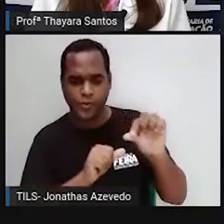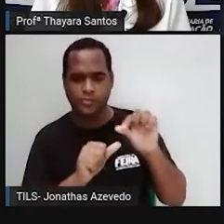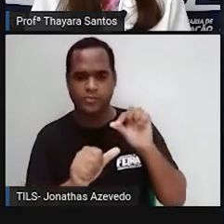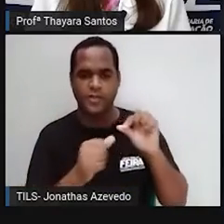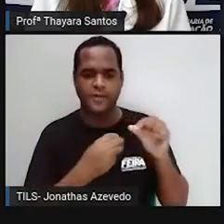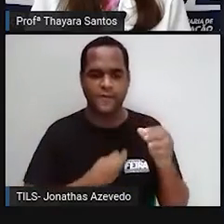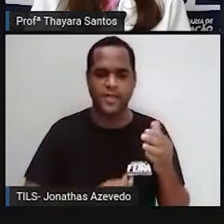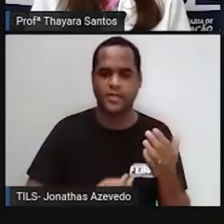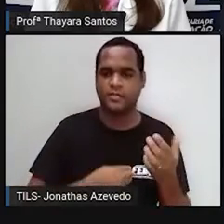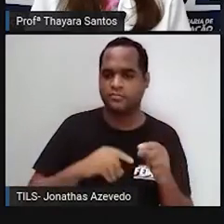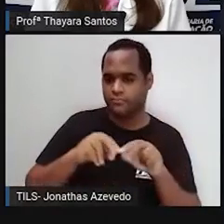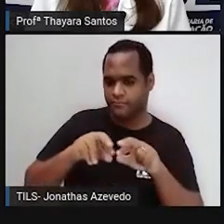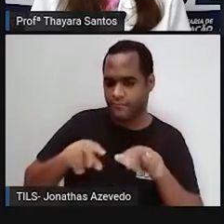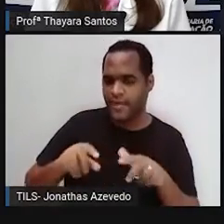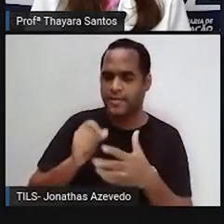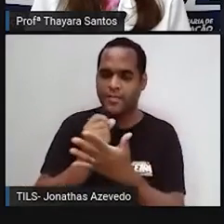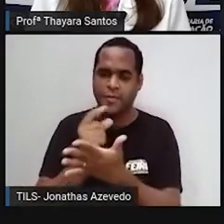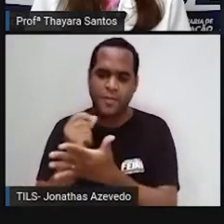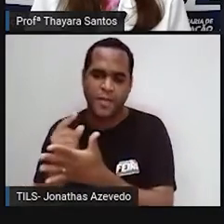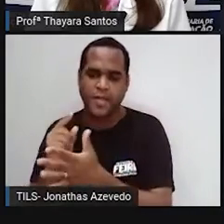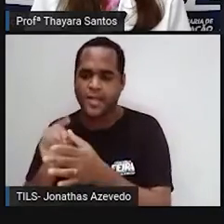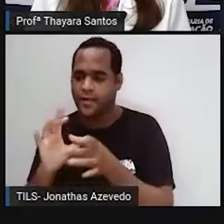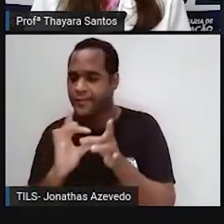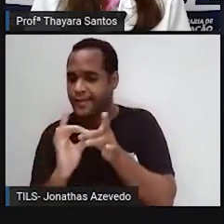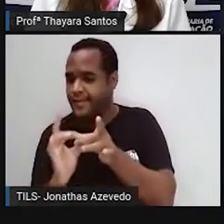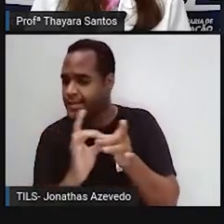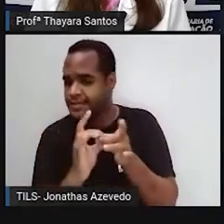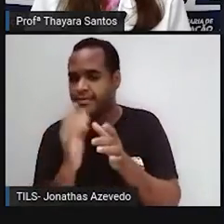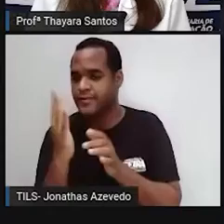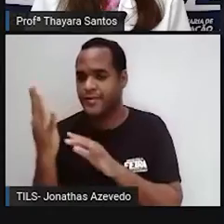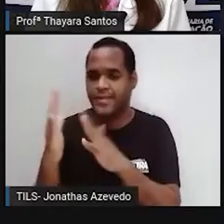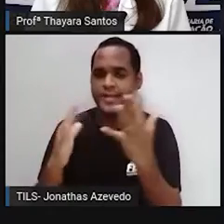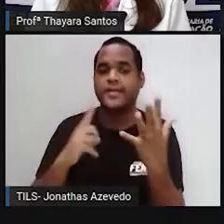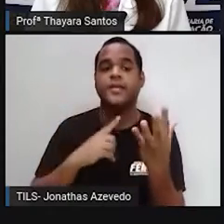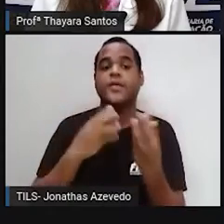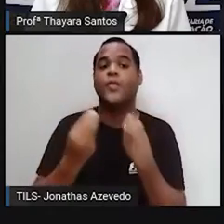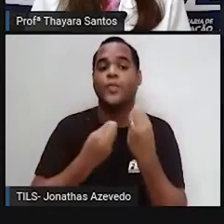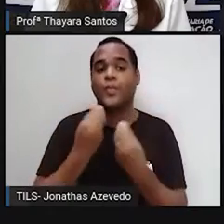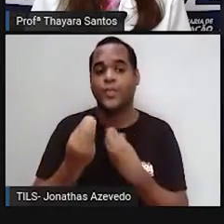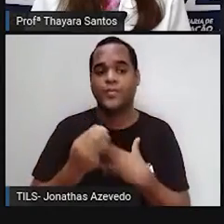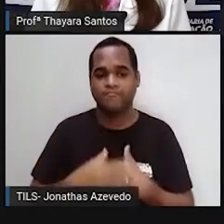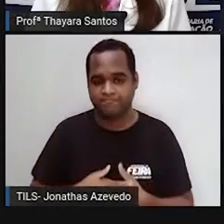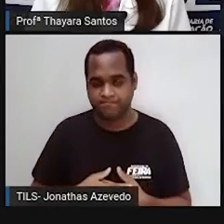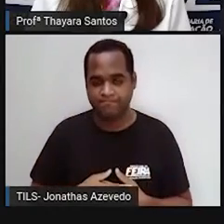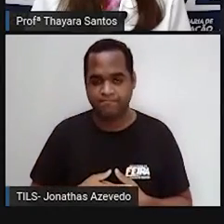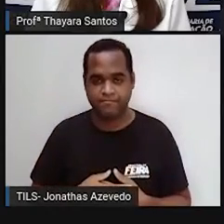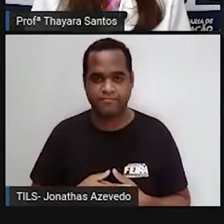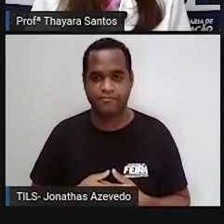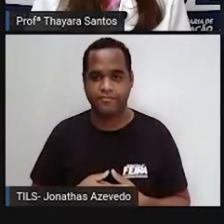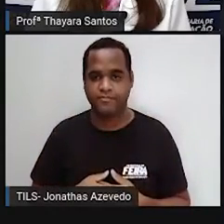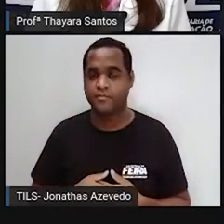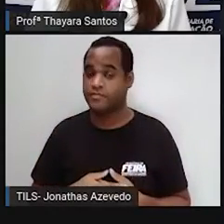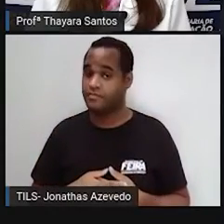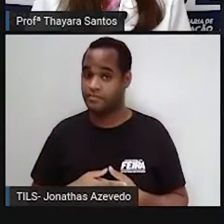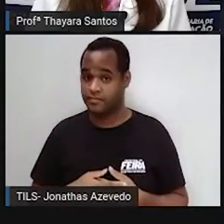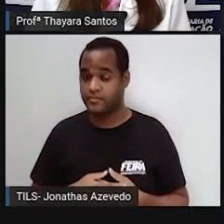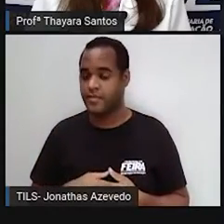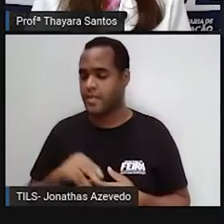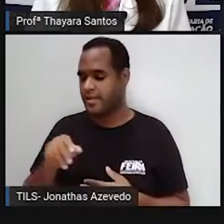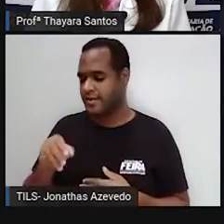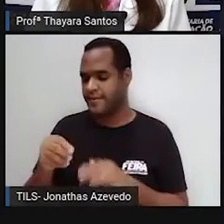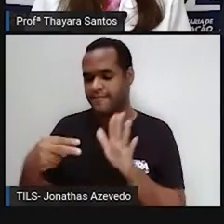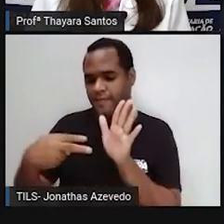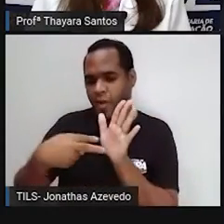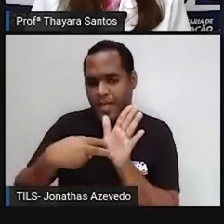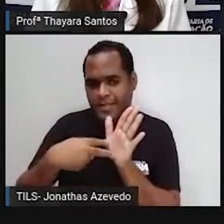consumo, mudar a forma como a gente se relaciona com a natureza, coisas que a gente pode fazer, por exemplo, é tirar os aparelhos da tomada quando a gente